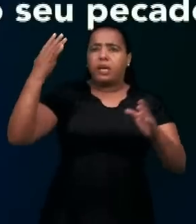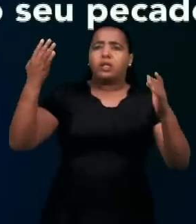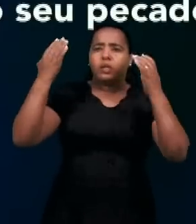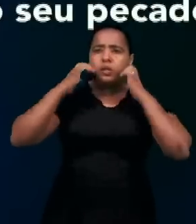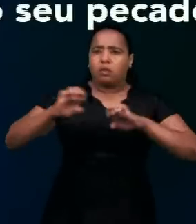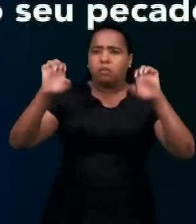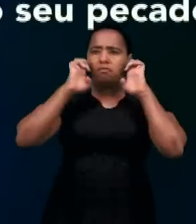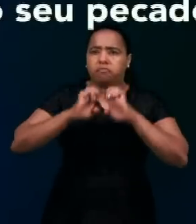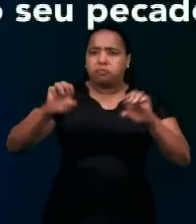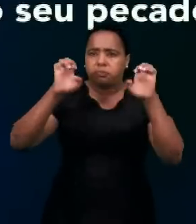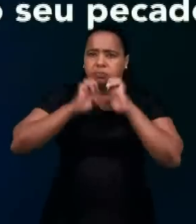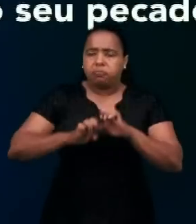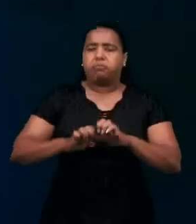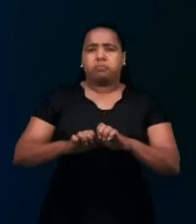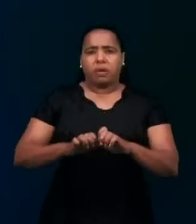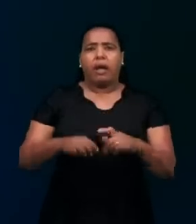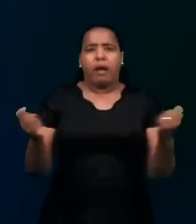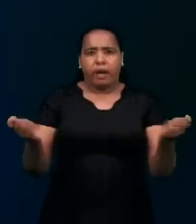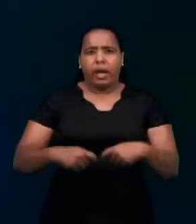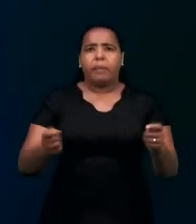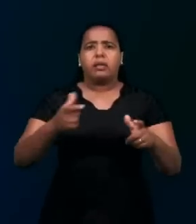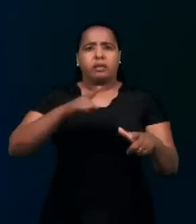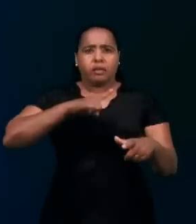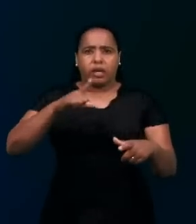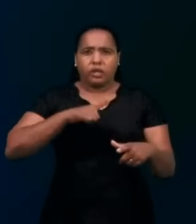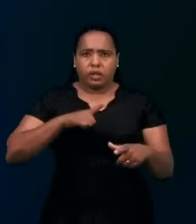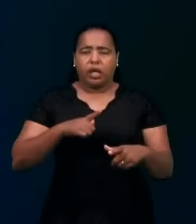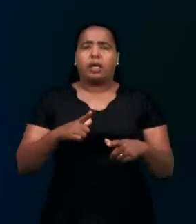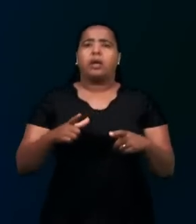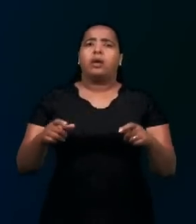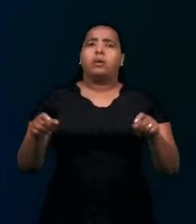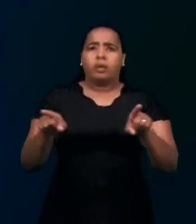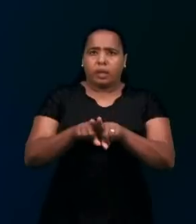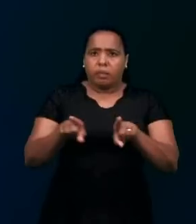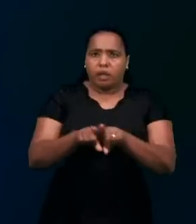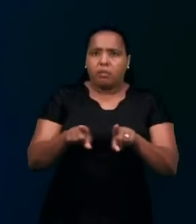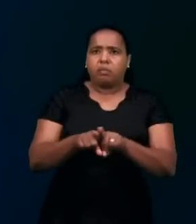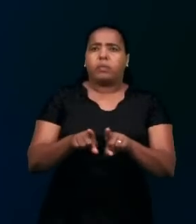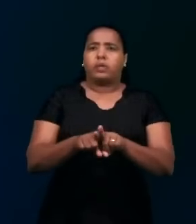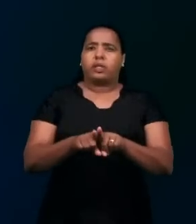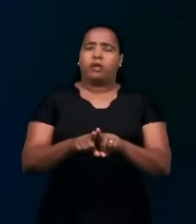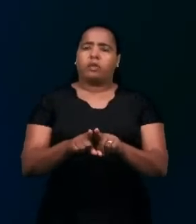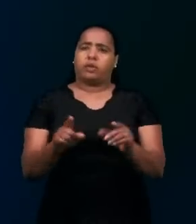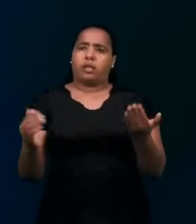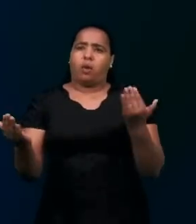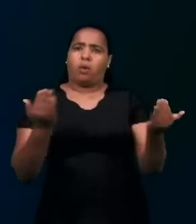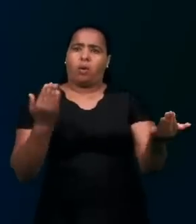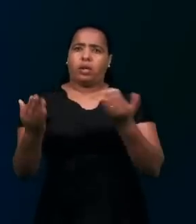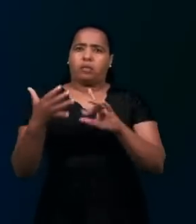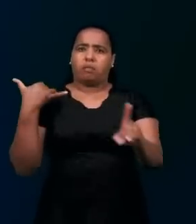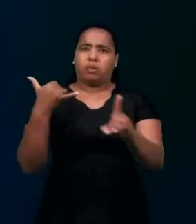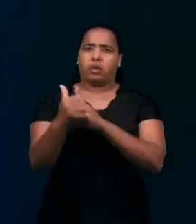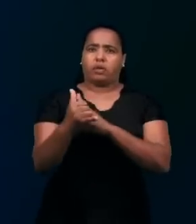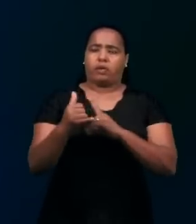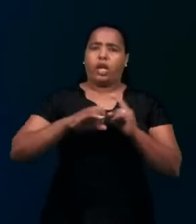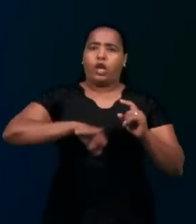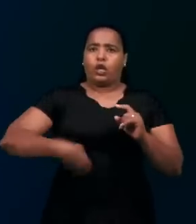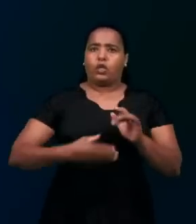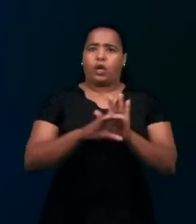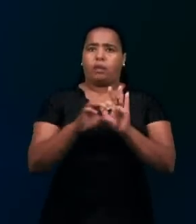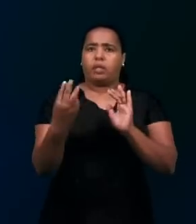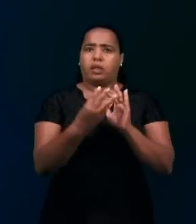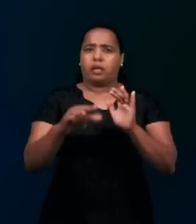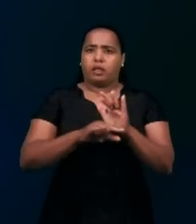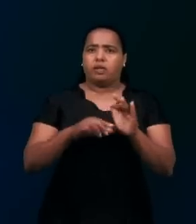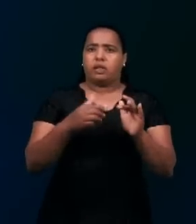justificar o homem do seu pecado. Podemos ainda fazer um paralelo profético em Jó 33, 26, que diz,